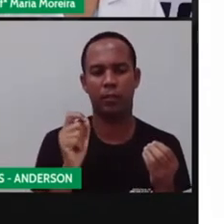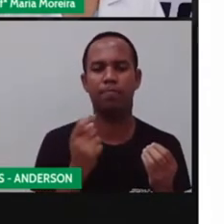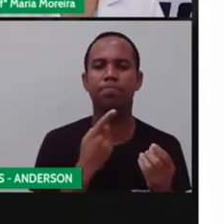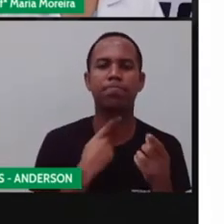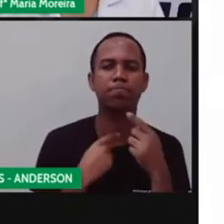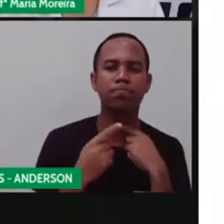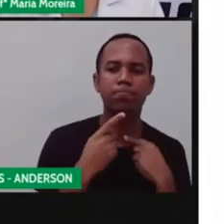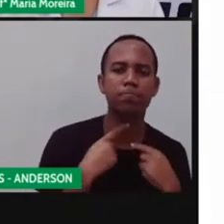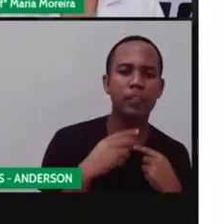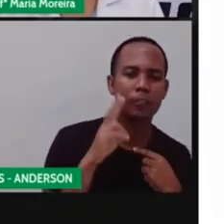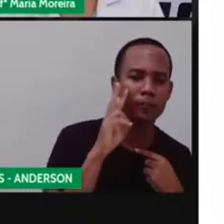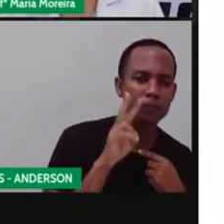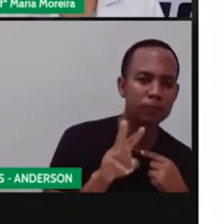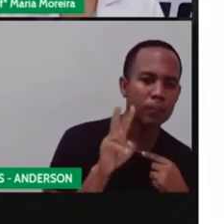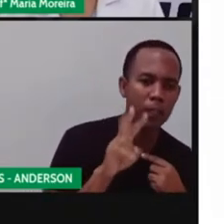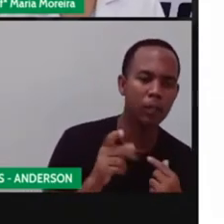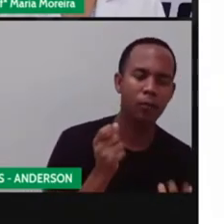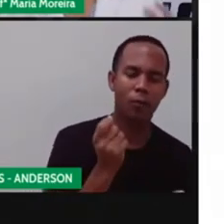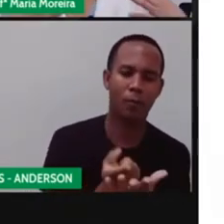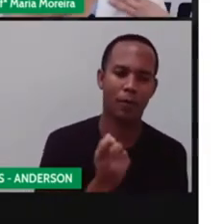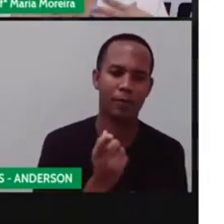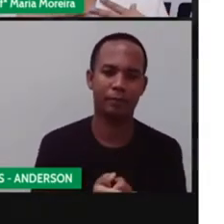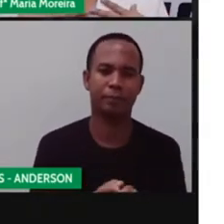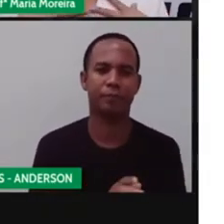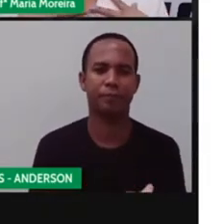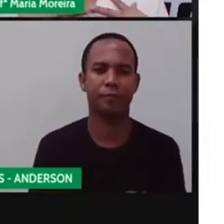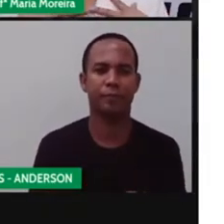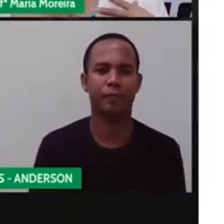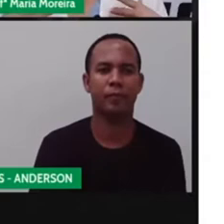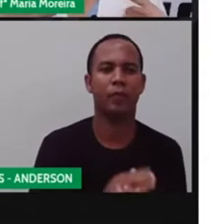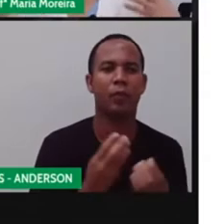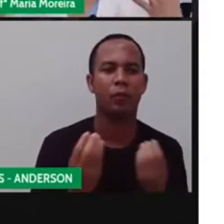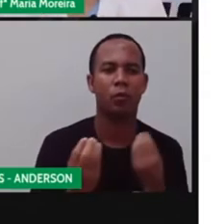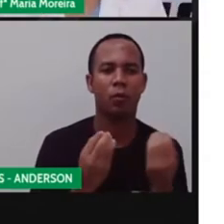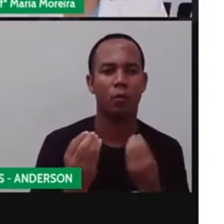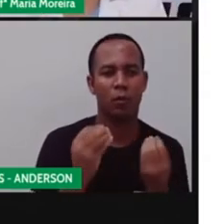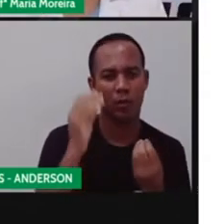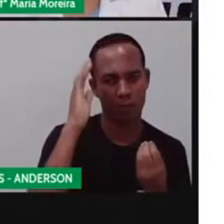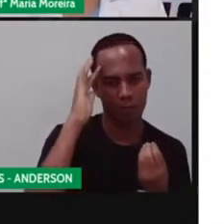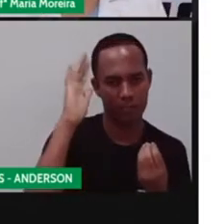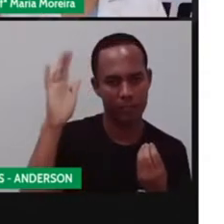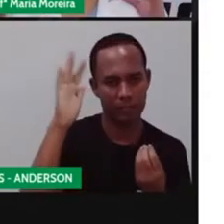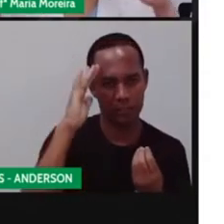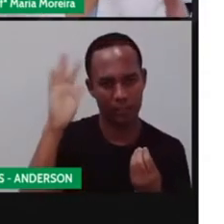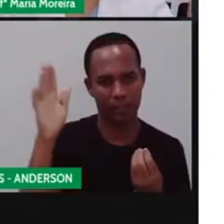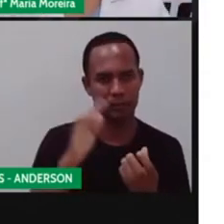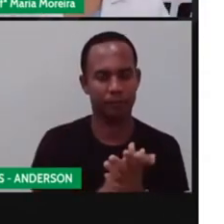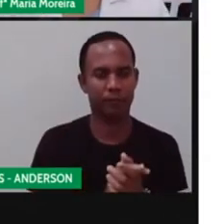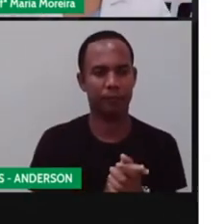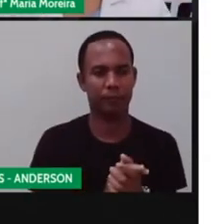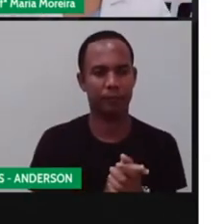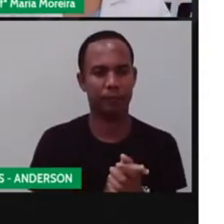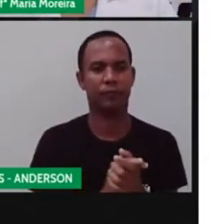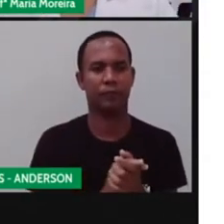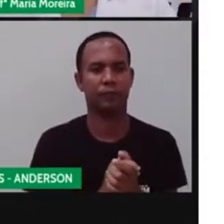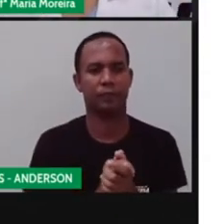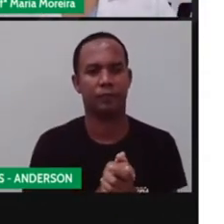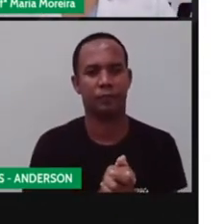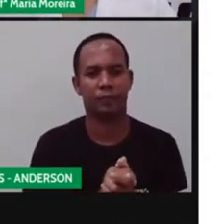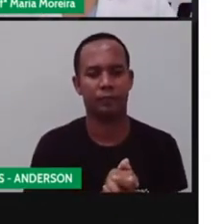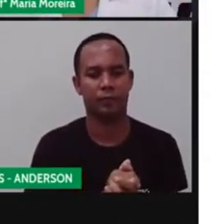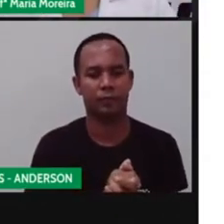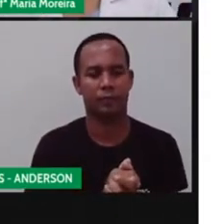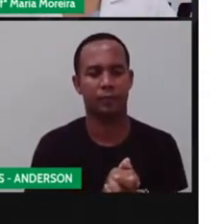importante. Como assim? Vamos imaginar, né? Lembram de Josefina? Vamos imaginar Josefina, filha da mãe,